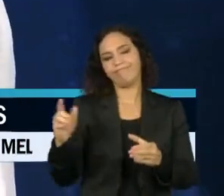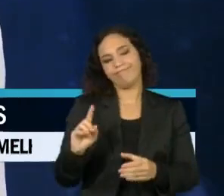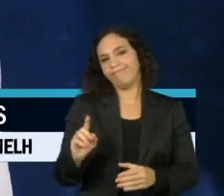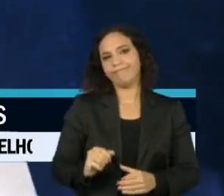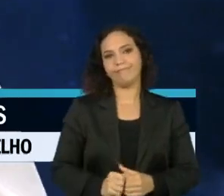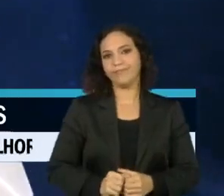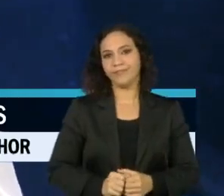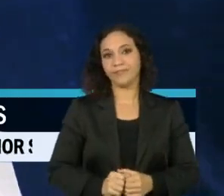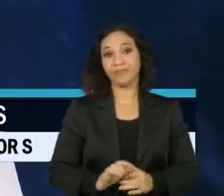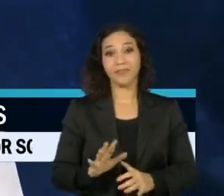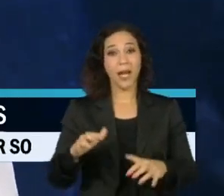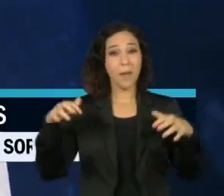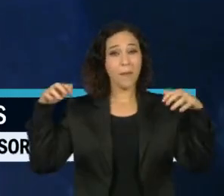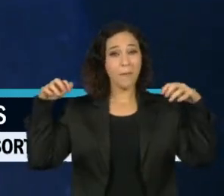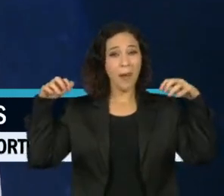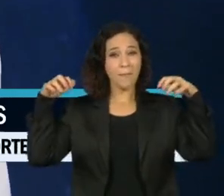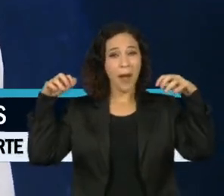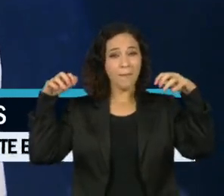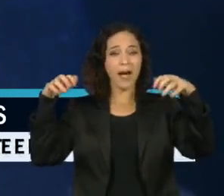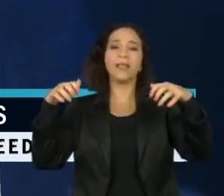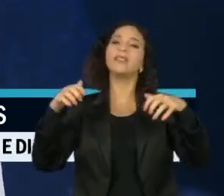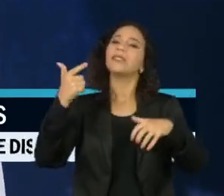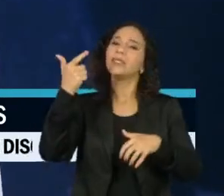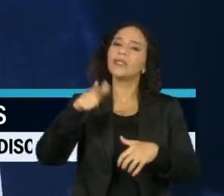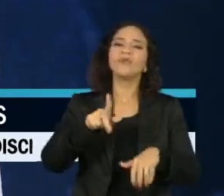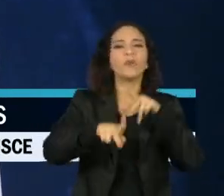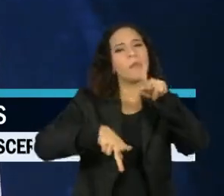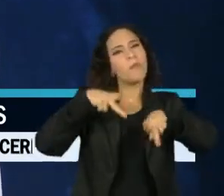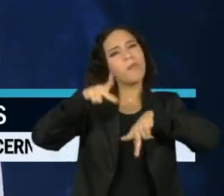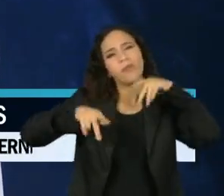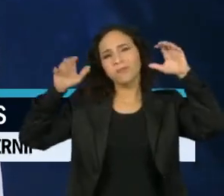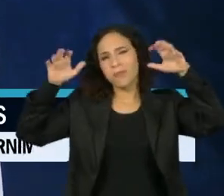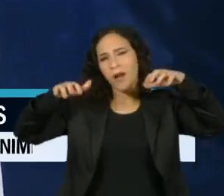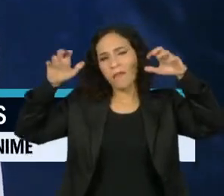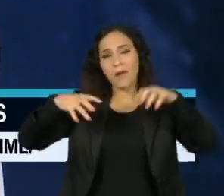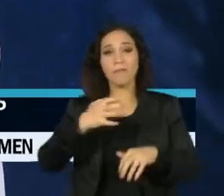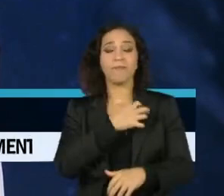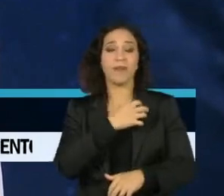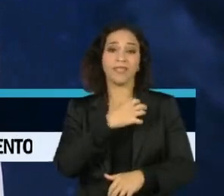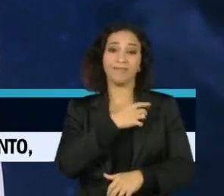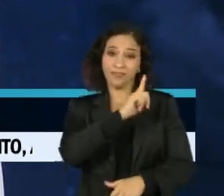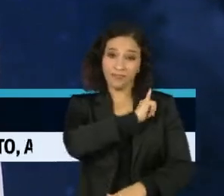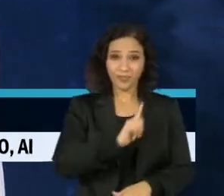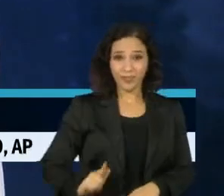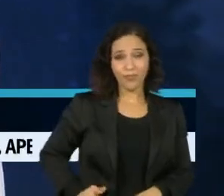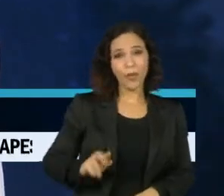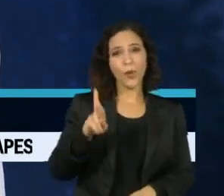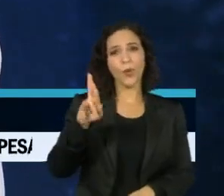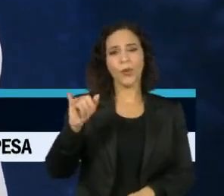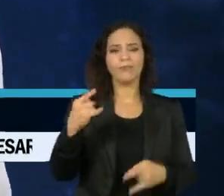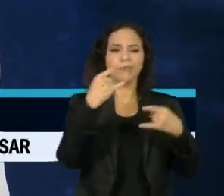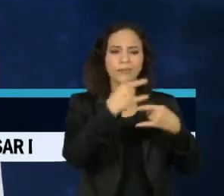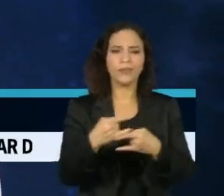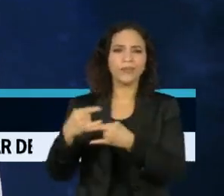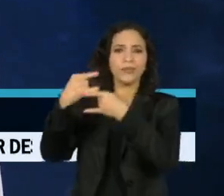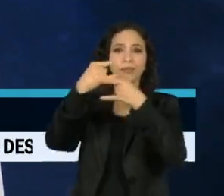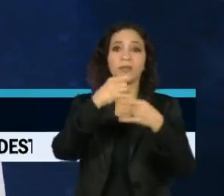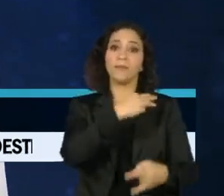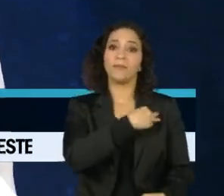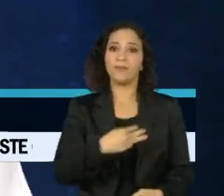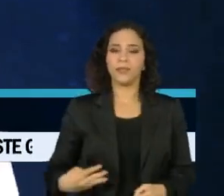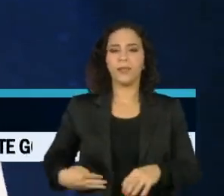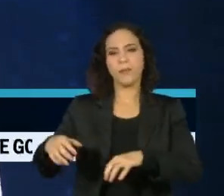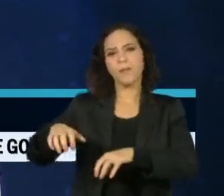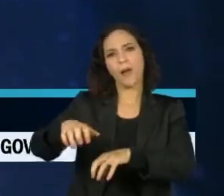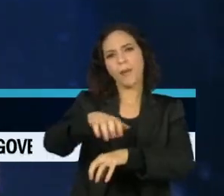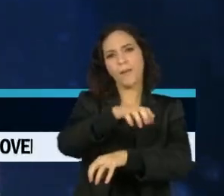Chuvas intensas voltam a castigar o sul da Bahia. Hoje o governador Rui Costa fez reunião virtual com ministros de três passas